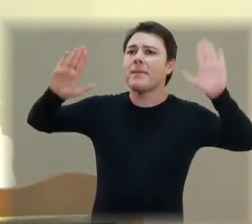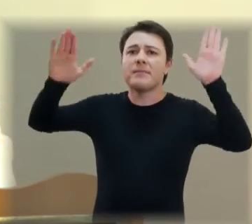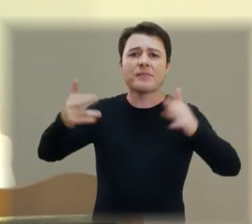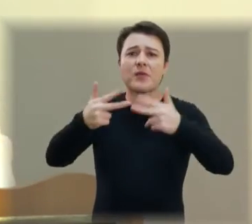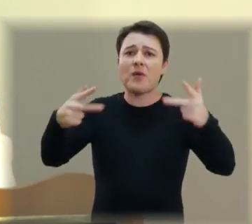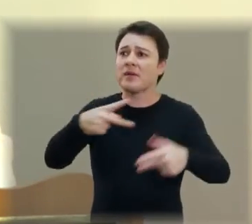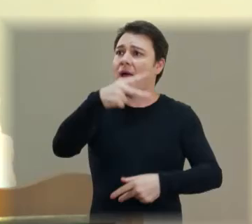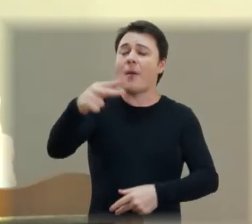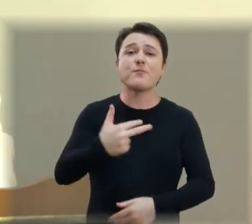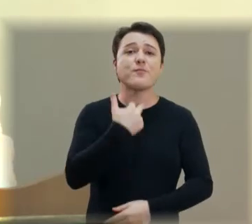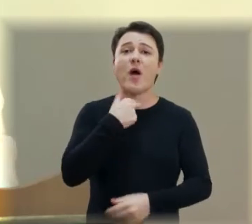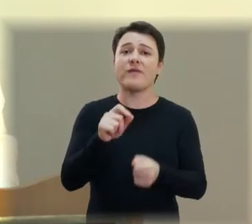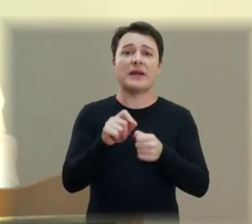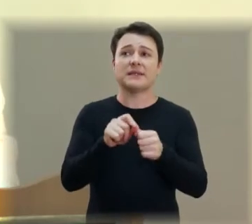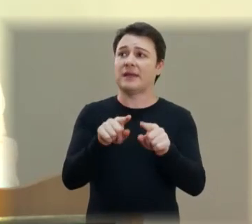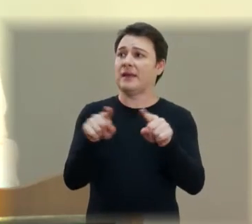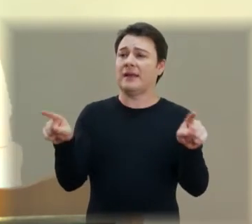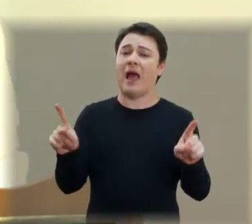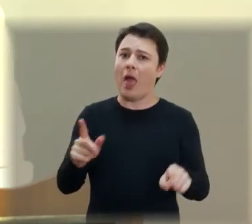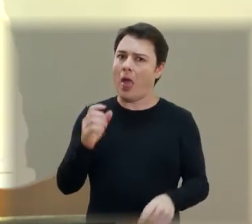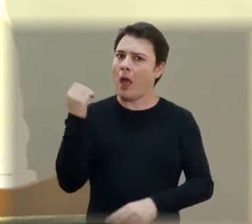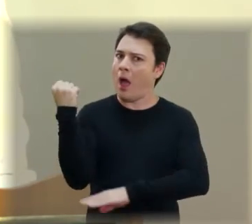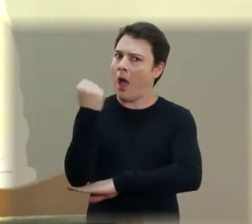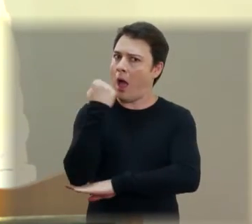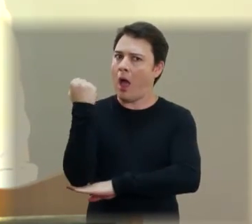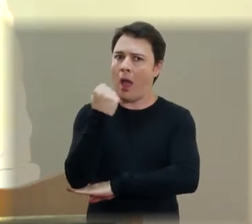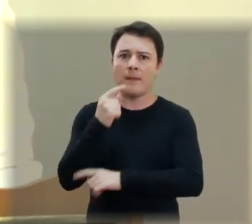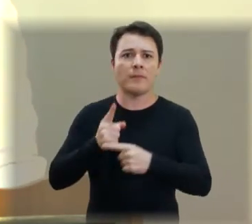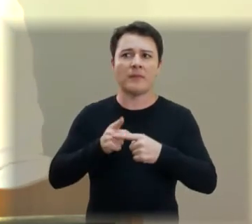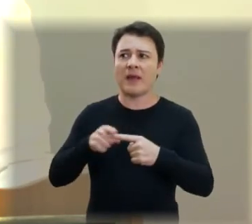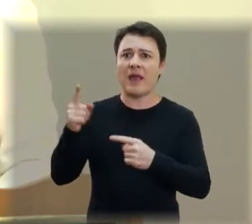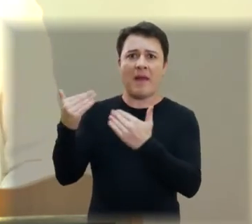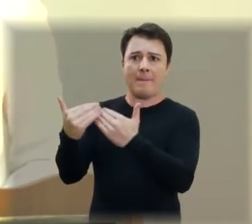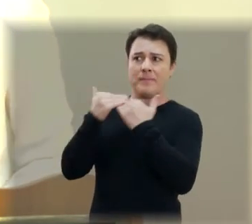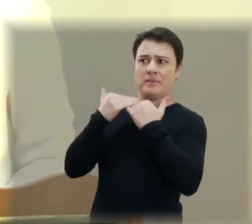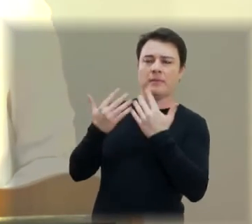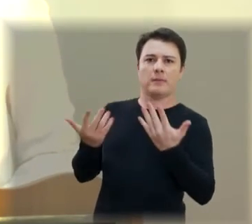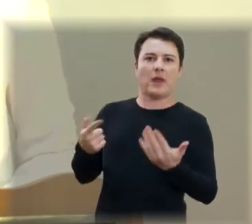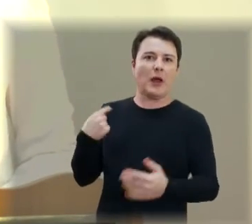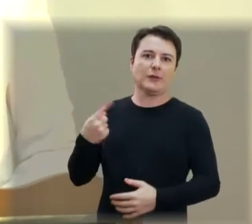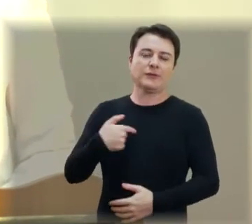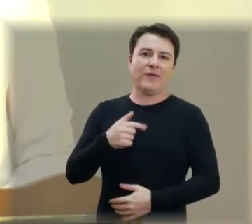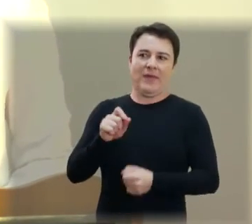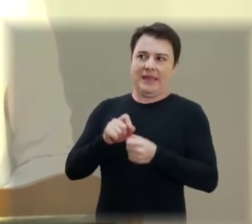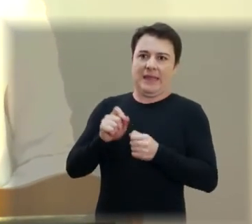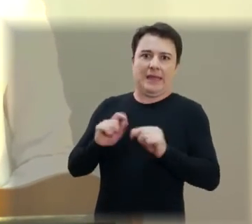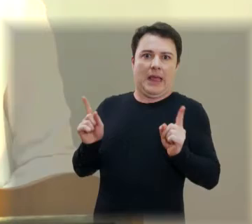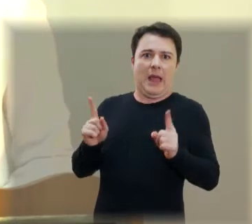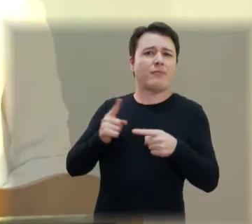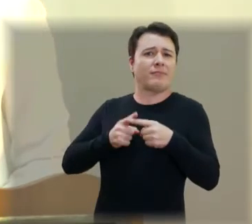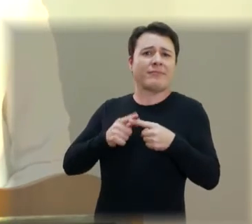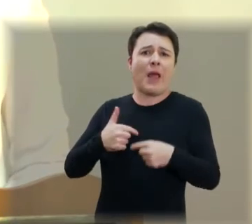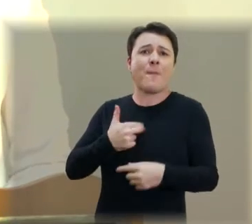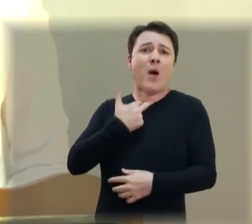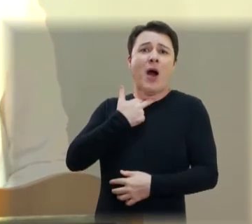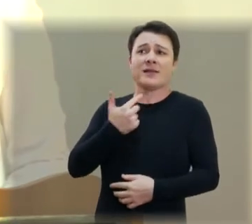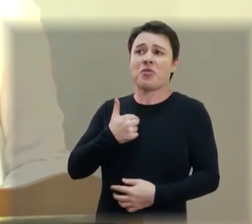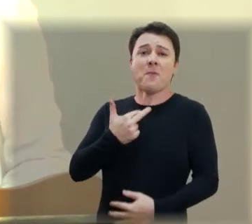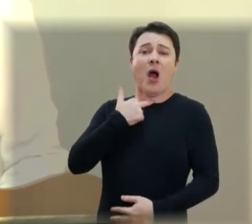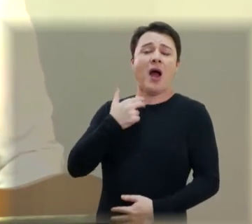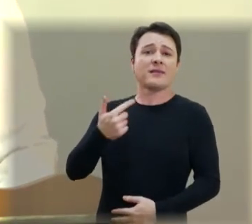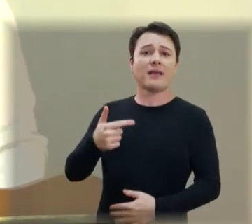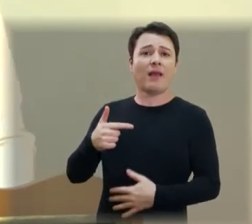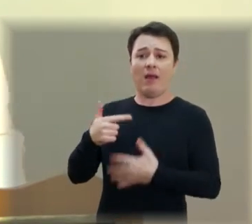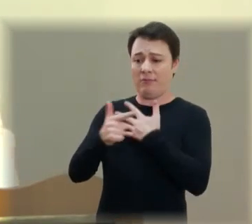fazer. Isso é muito grave, porque fala que nós não estamos fazendo, mas nós nunca vamos fazer, porque nós não podemos fazer, não é a nossa função.